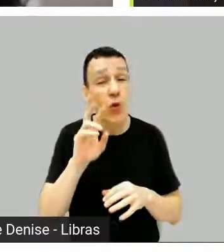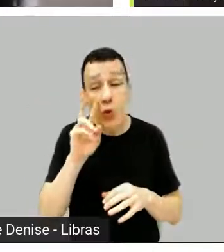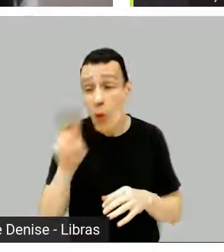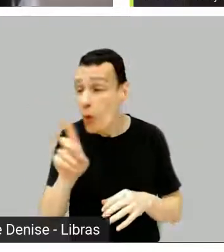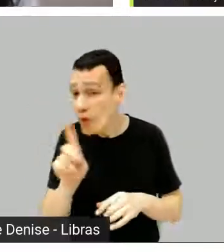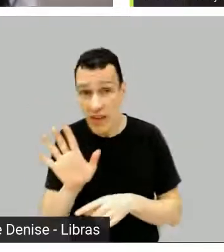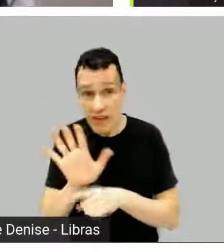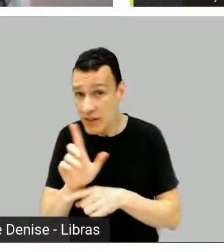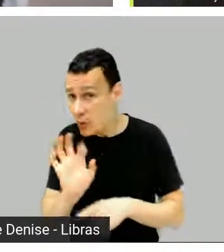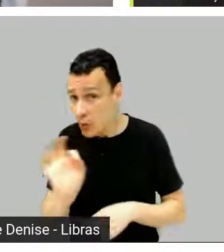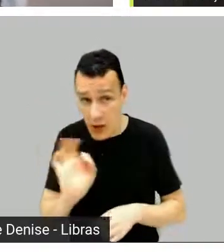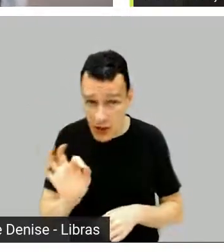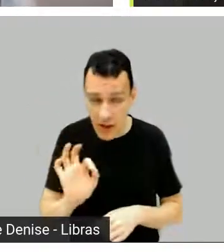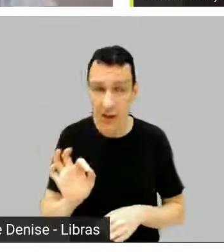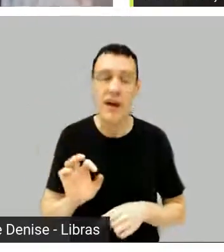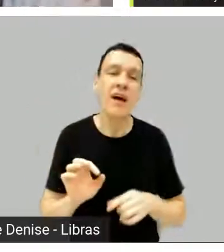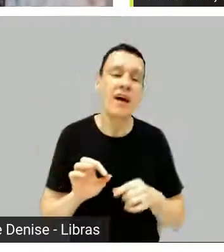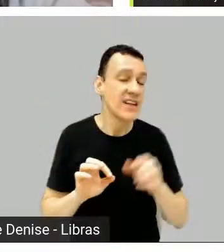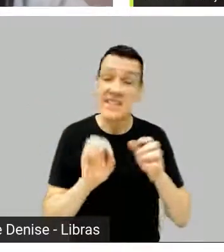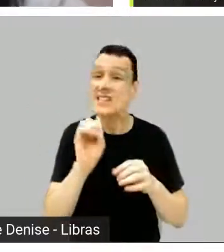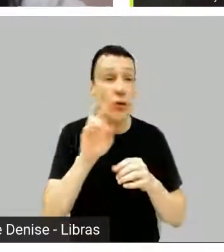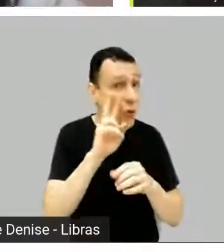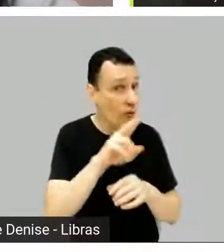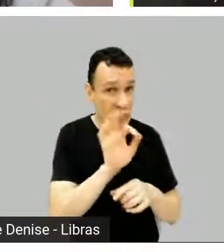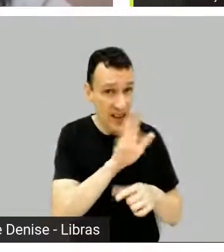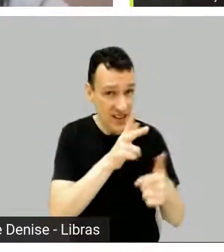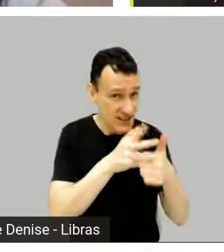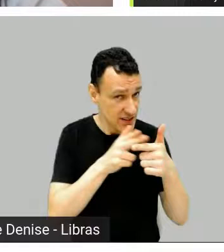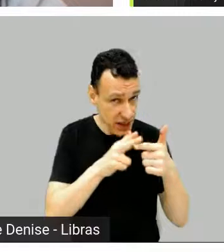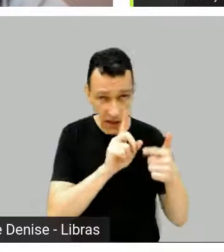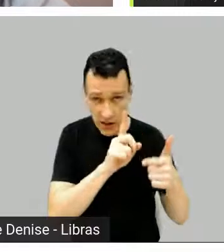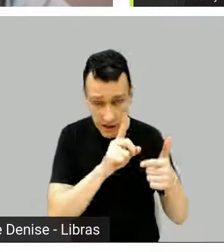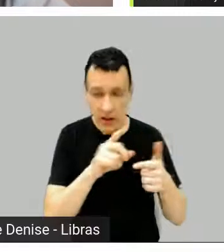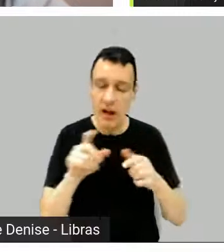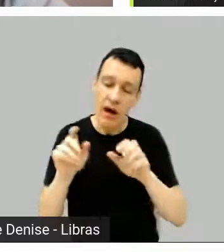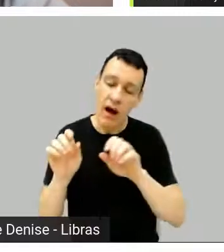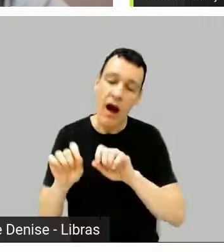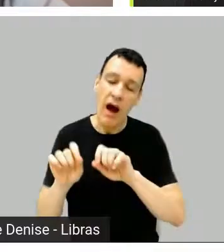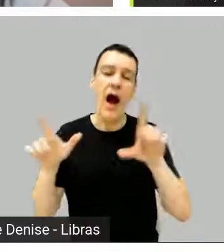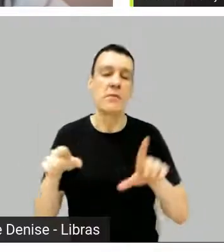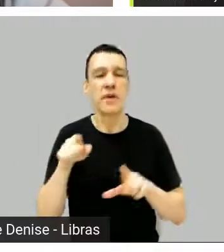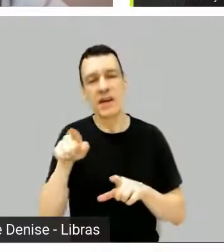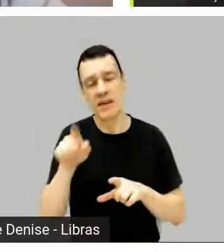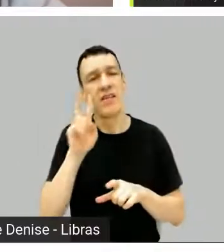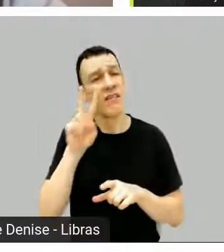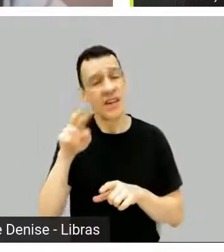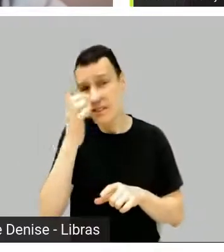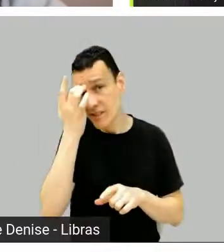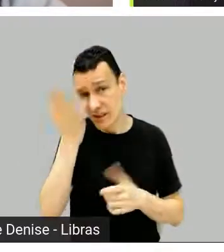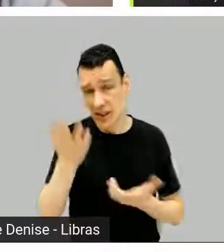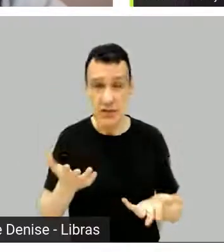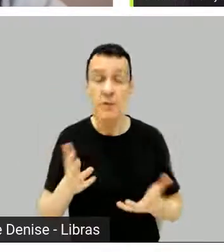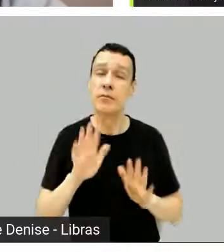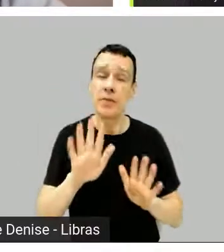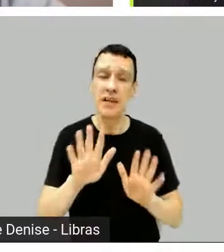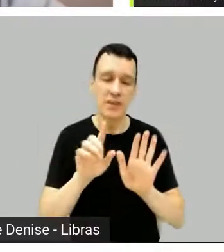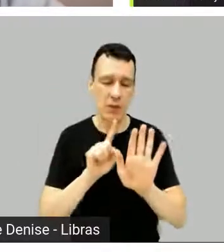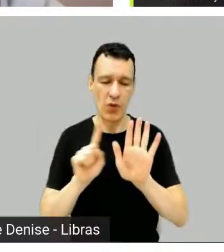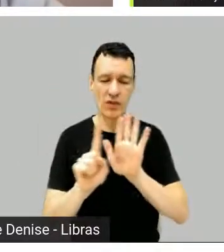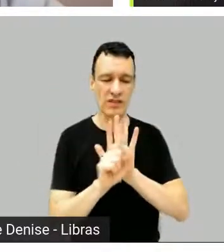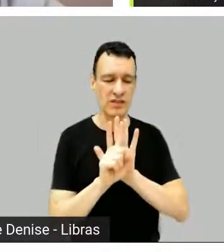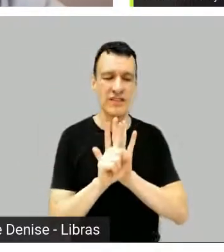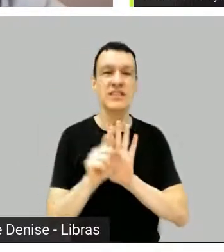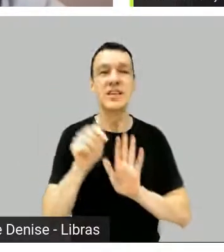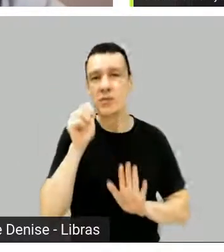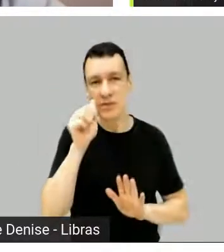curiosos aqui. bom. E tem a protagonista e outra atriz, né? Porque a Cris, que foi